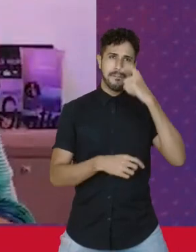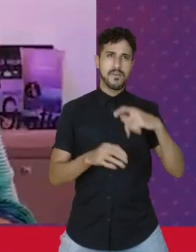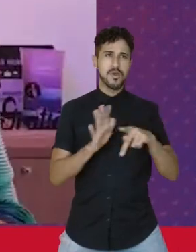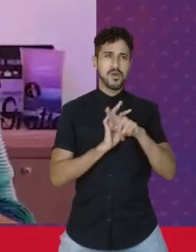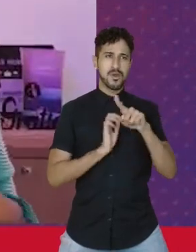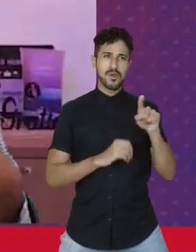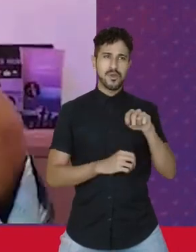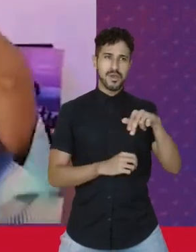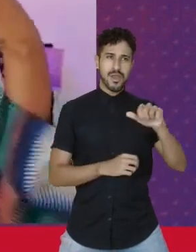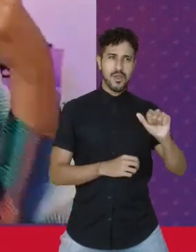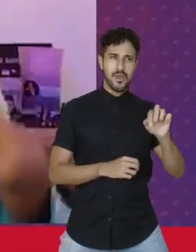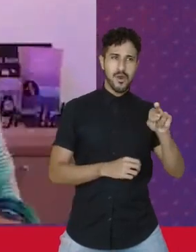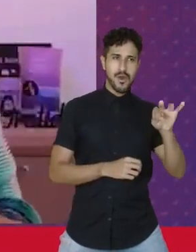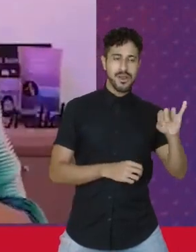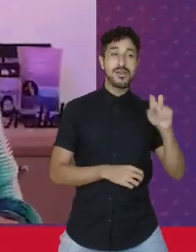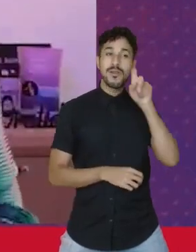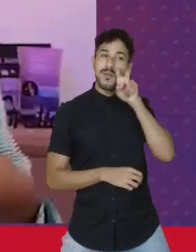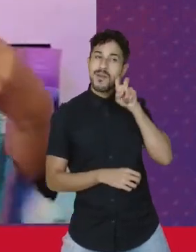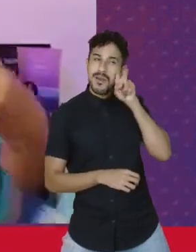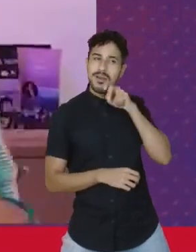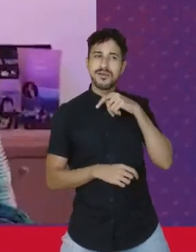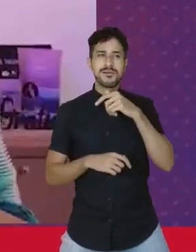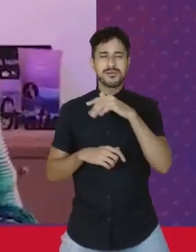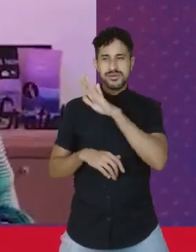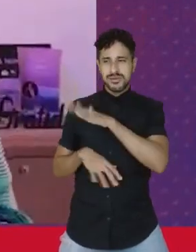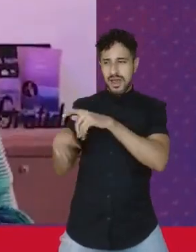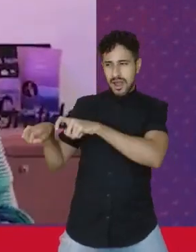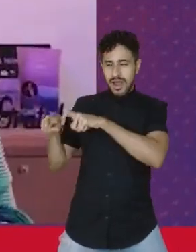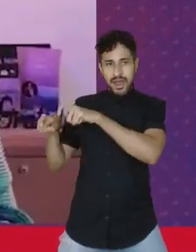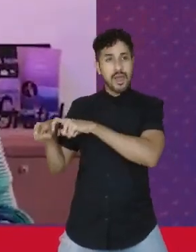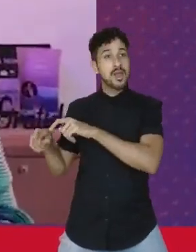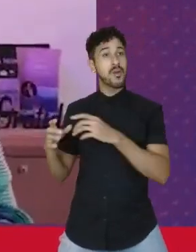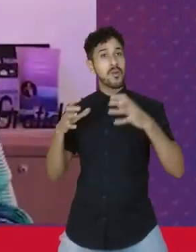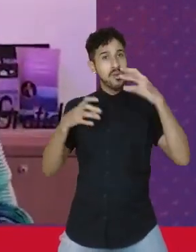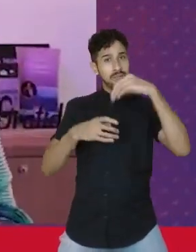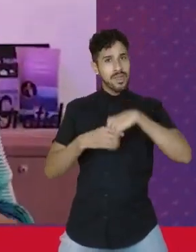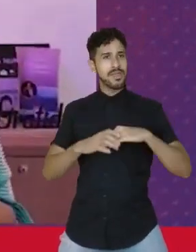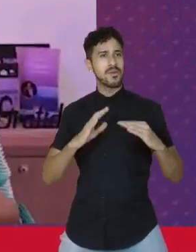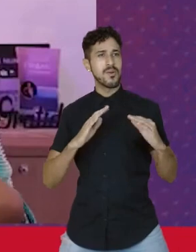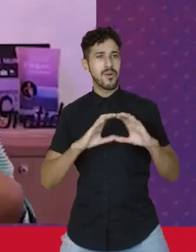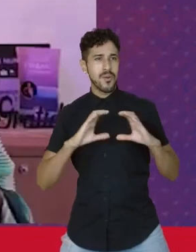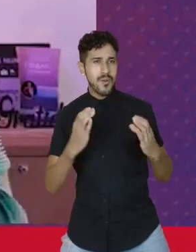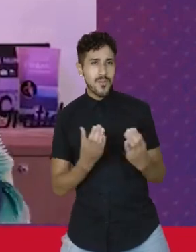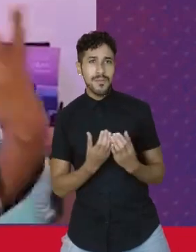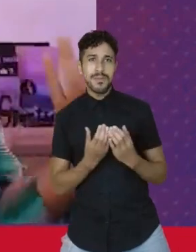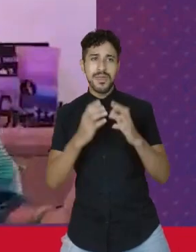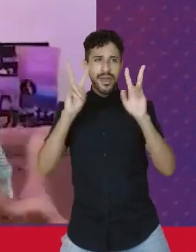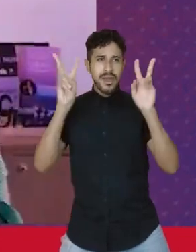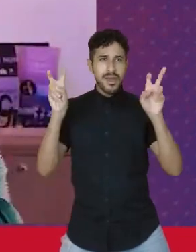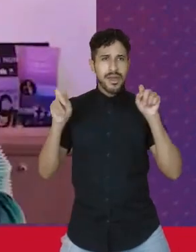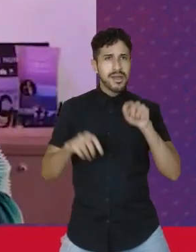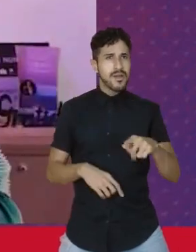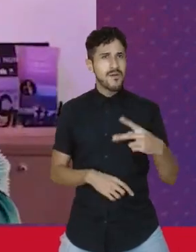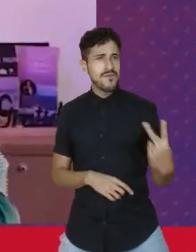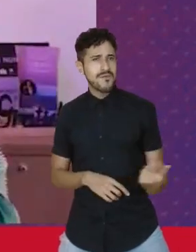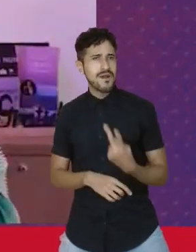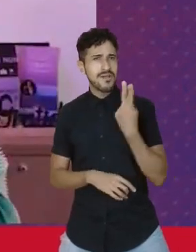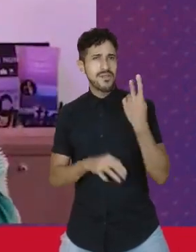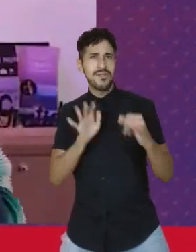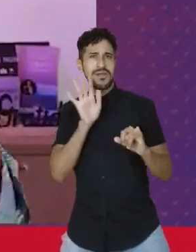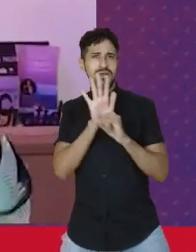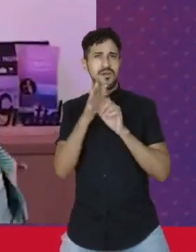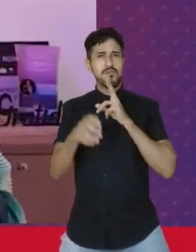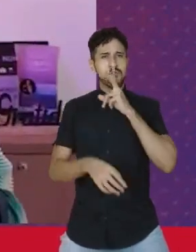Norte de Natal, venho do meio rural, moro numa comunidade. Isso tem um valor identitário